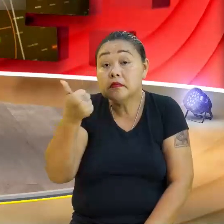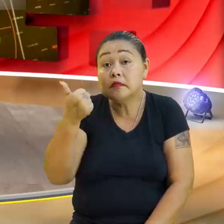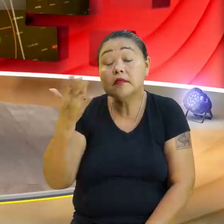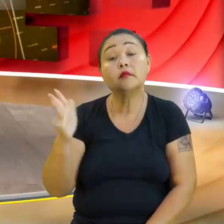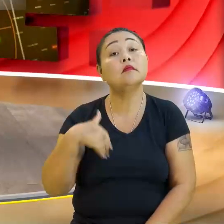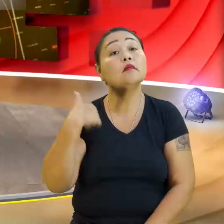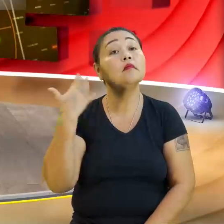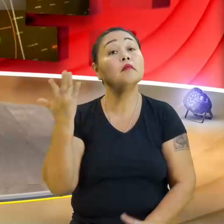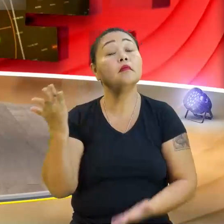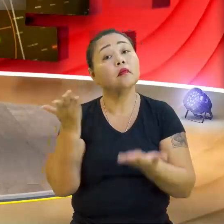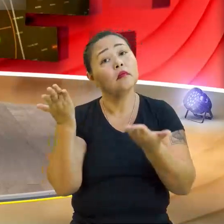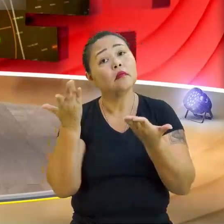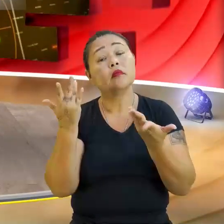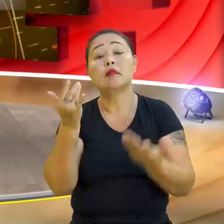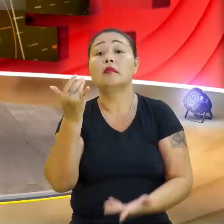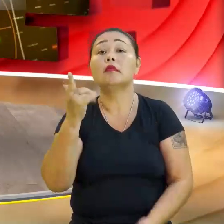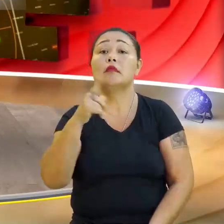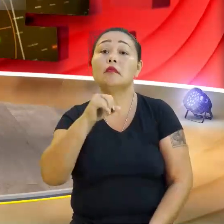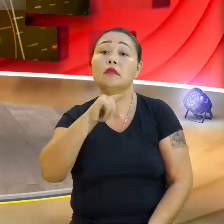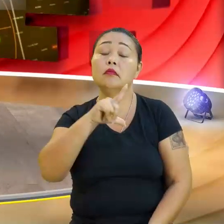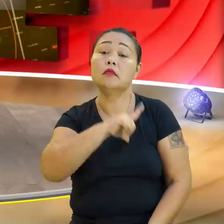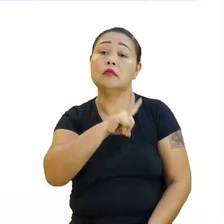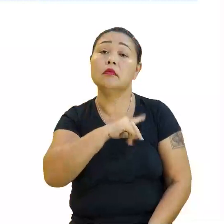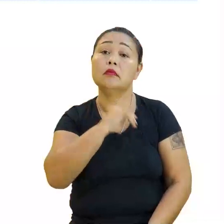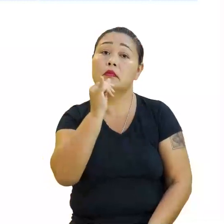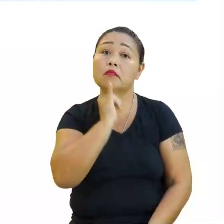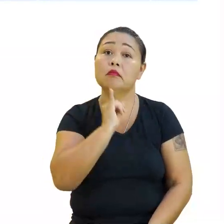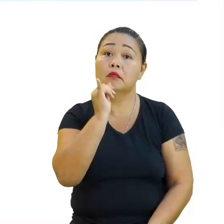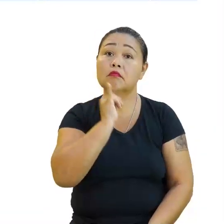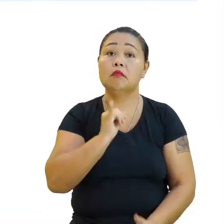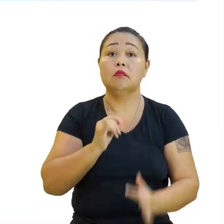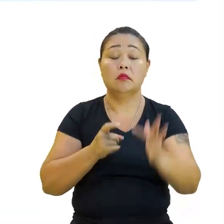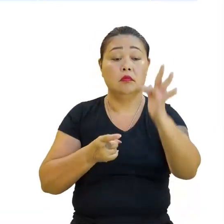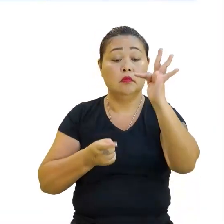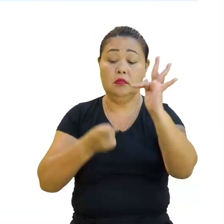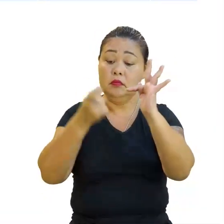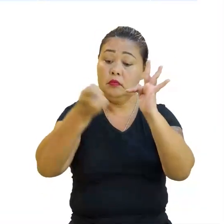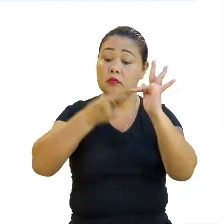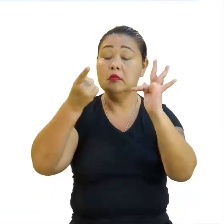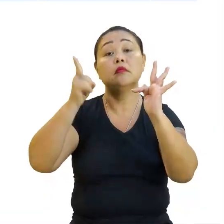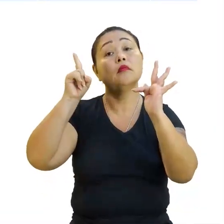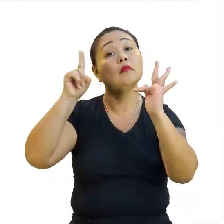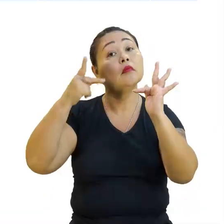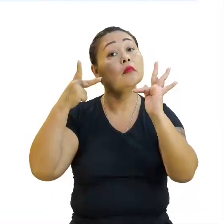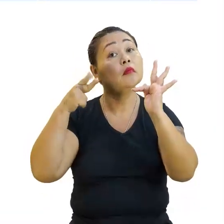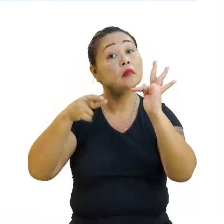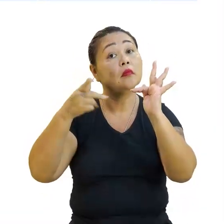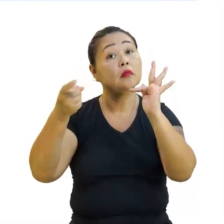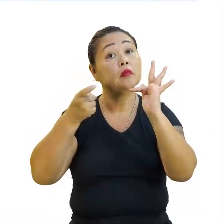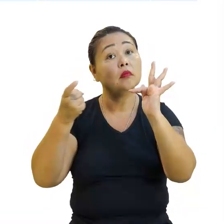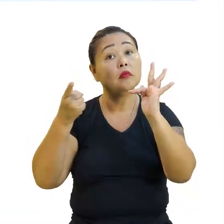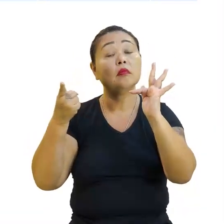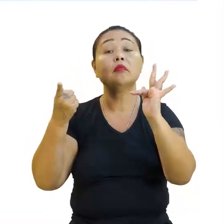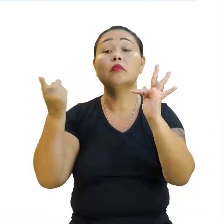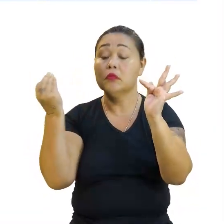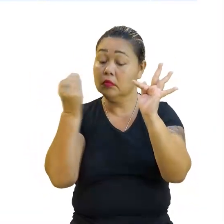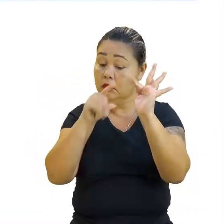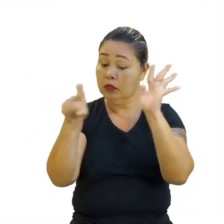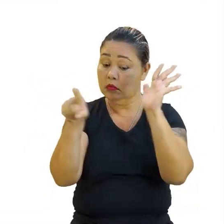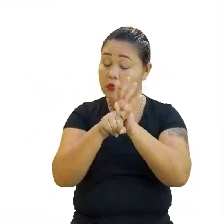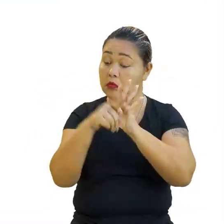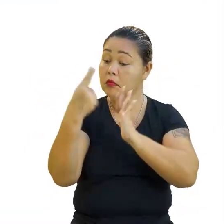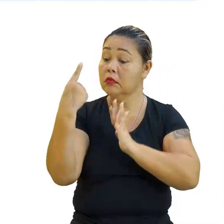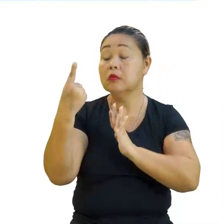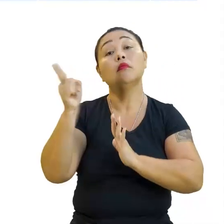algébrico agora. Se nós tivermos, por exemplo, o f de x igual a x, entrou menos 4 na máquina de calcular, saiu... Vai